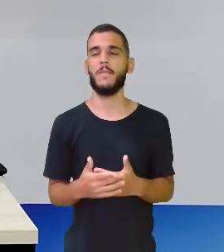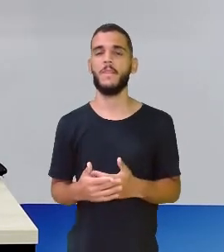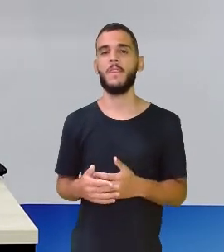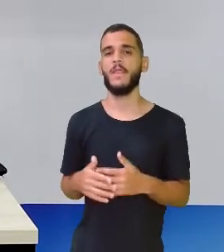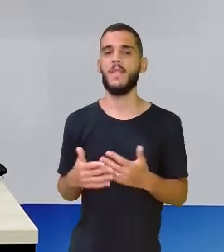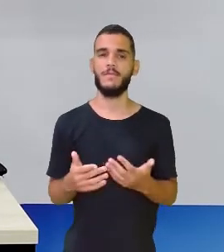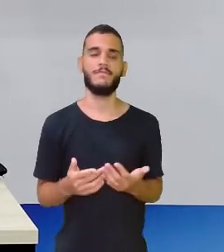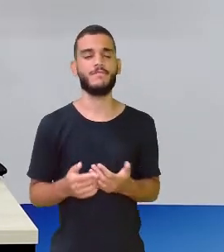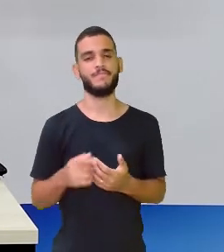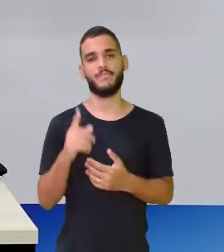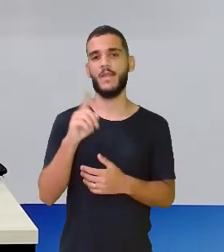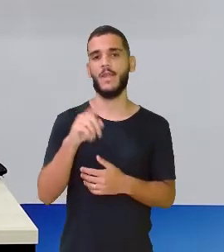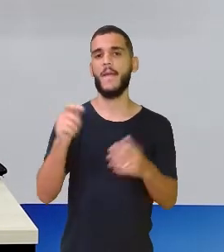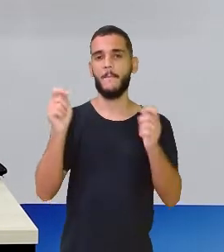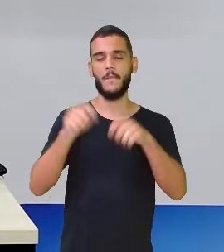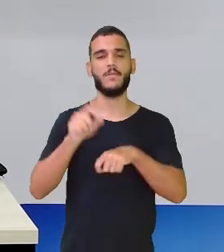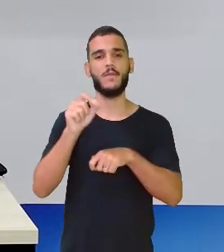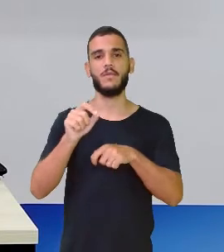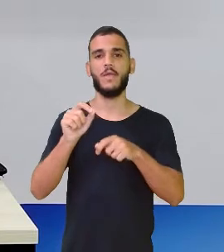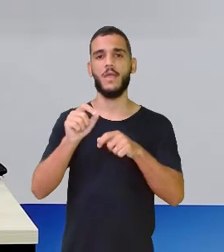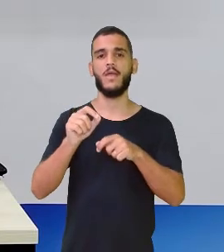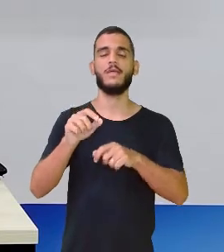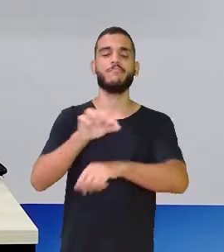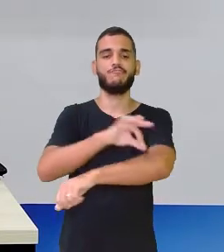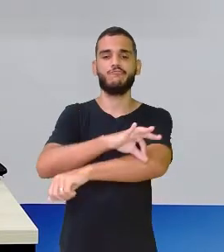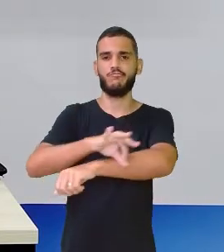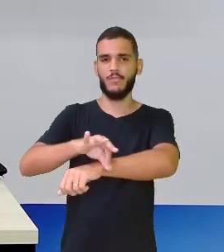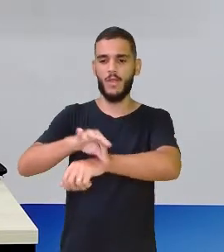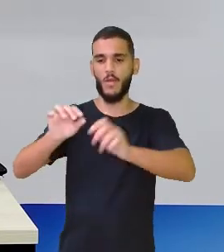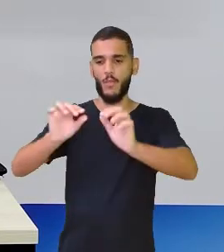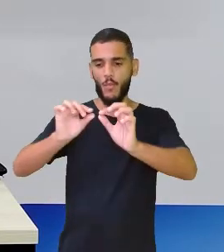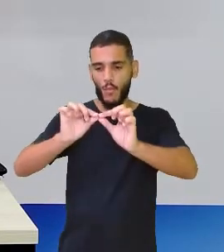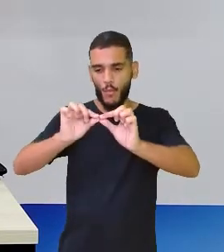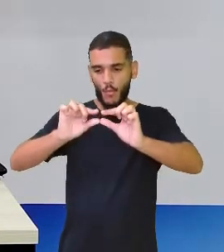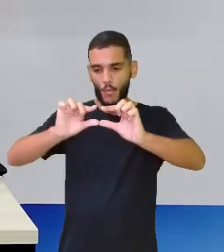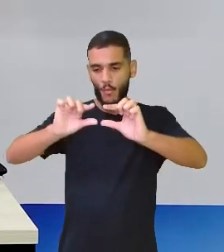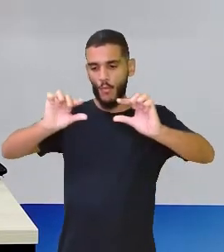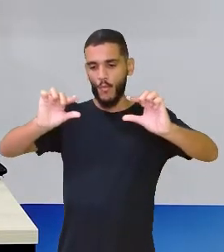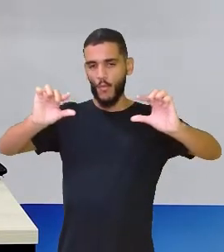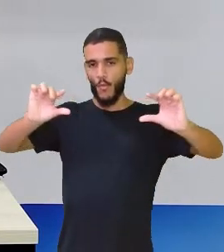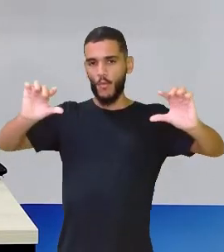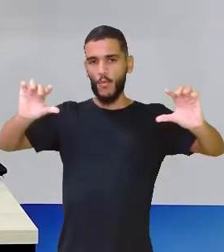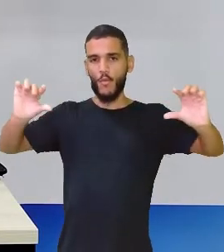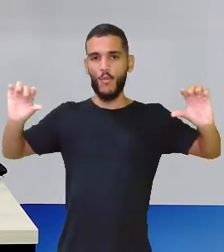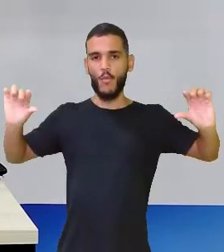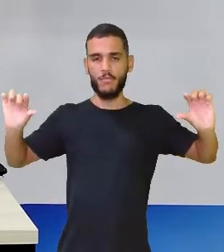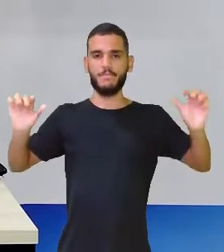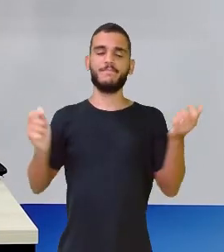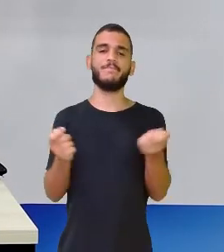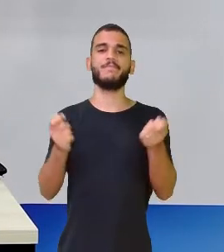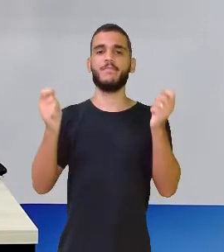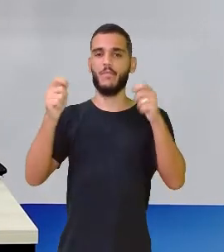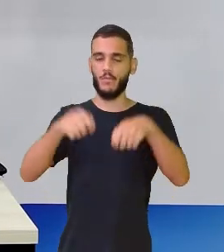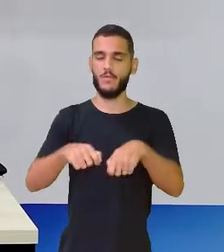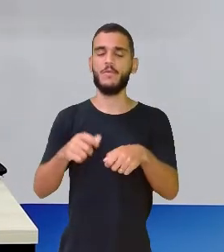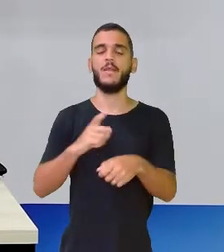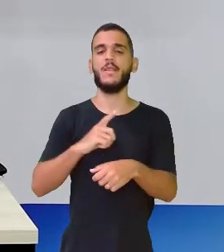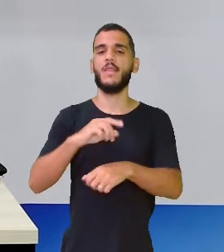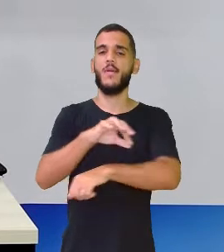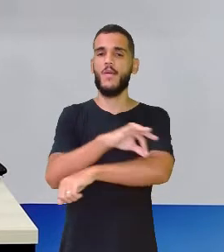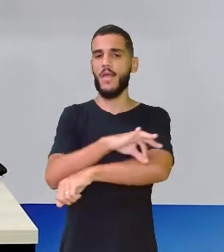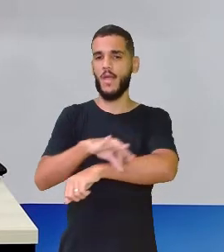tivesse ampliado. Eu poderia ter pego uma régua e ampliado aquela parte dos centímetros.